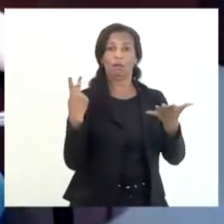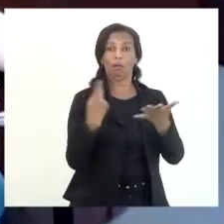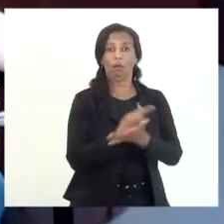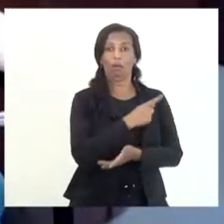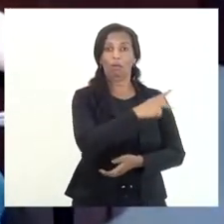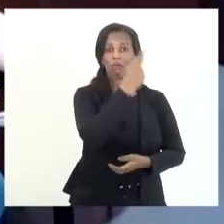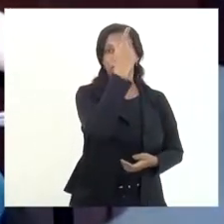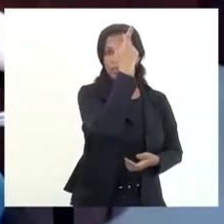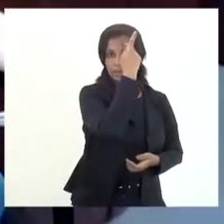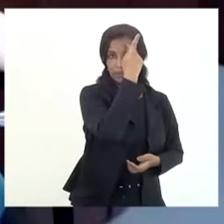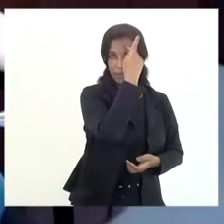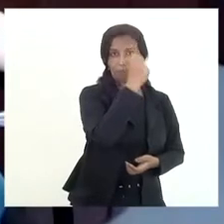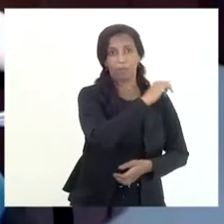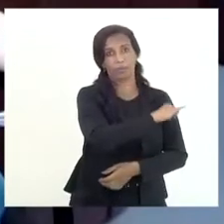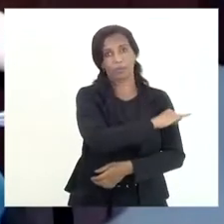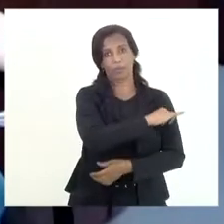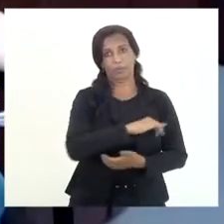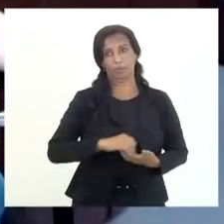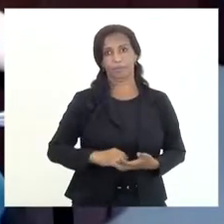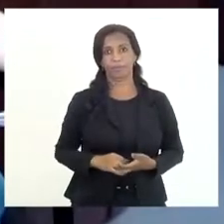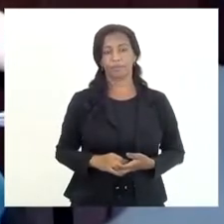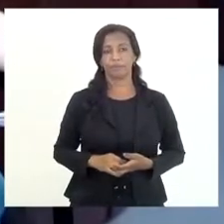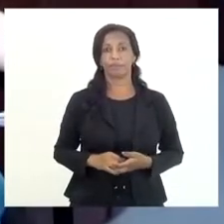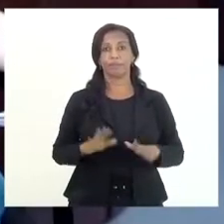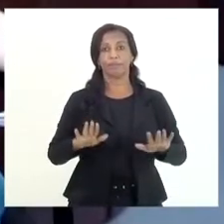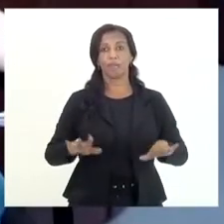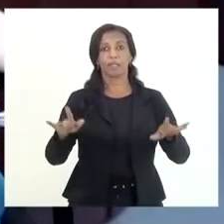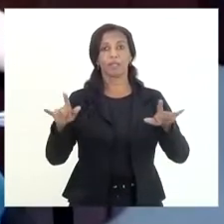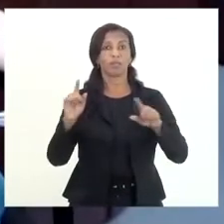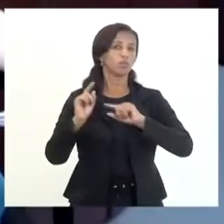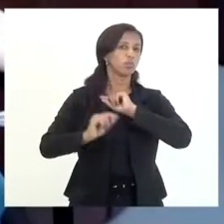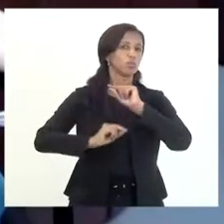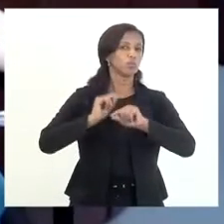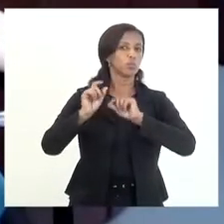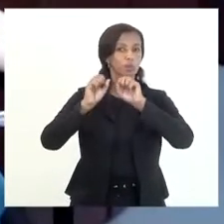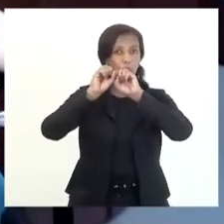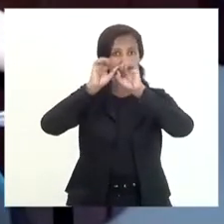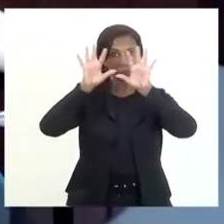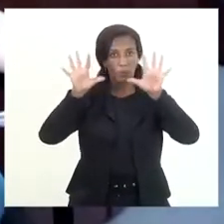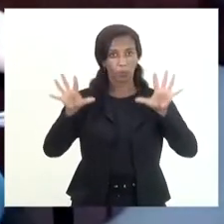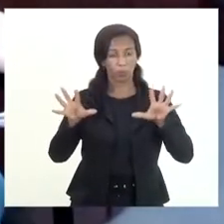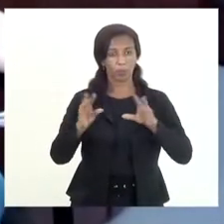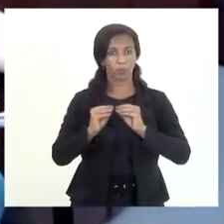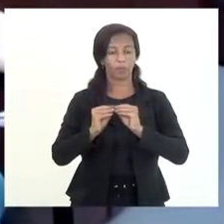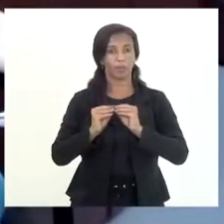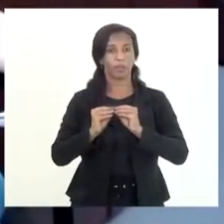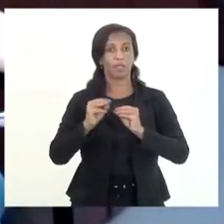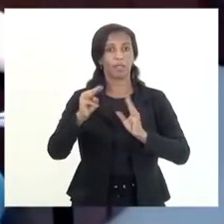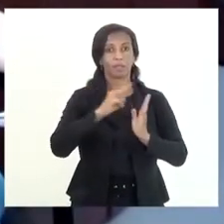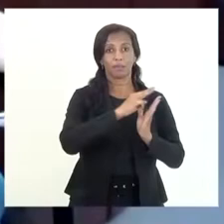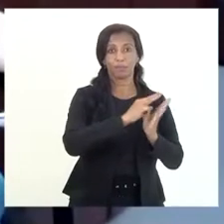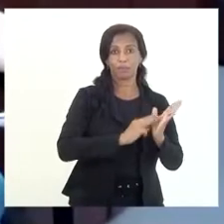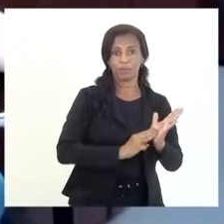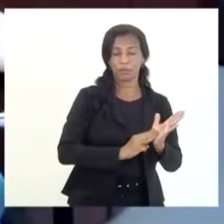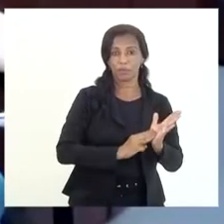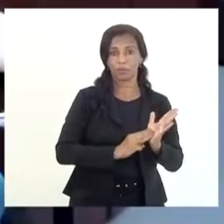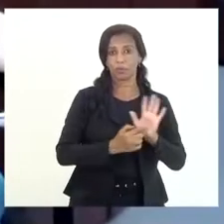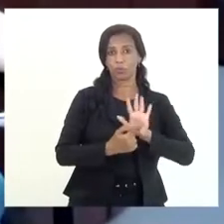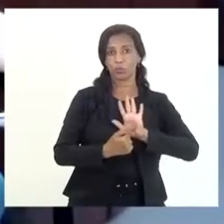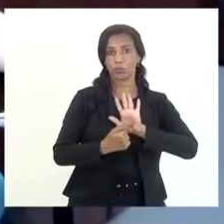em São Paulo e no Rio de Janeiro mas o que eu queria deixar claro é que essa metodologia de